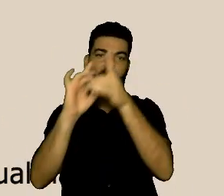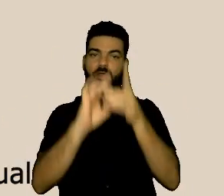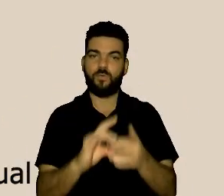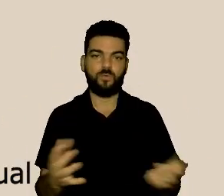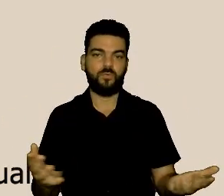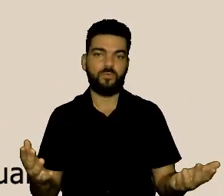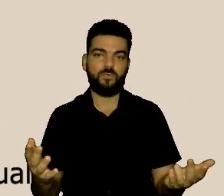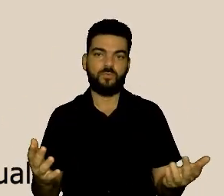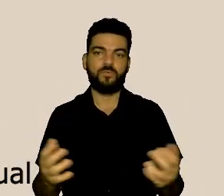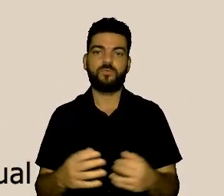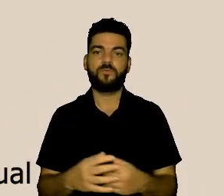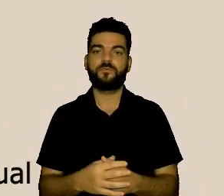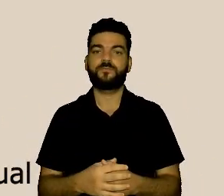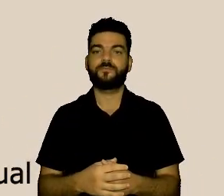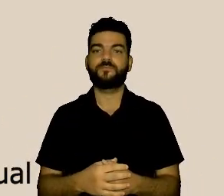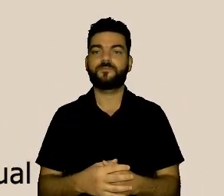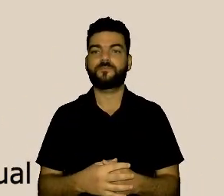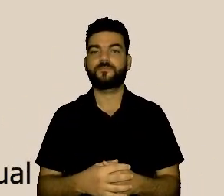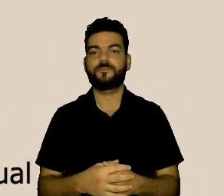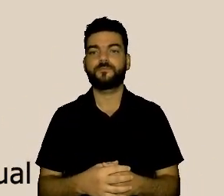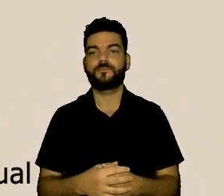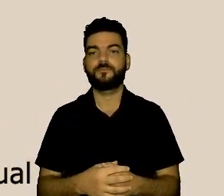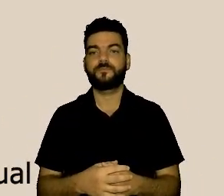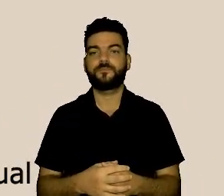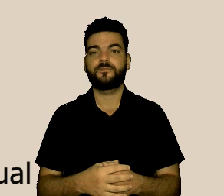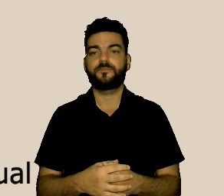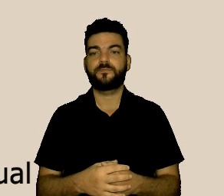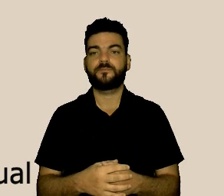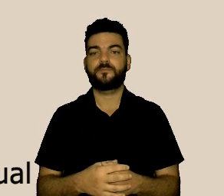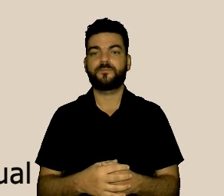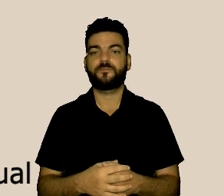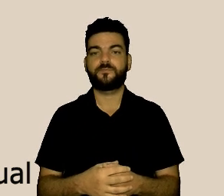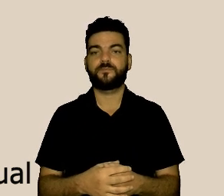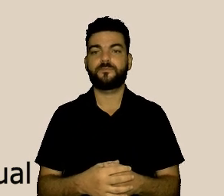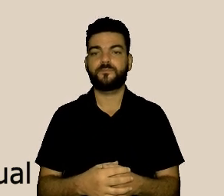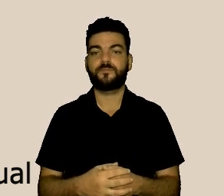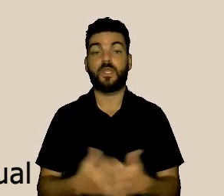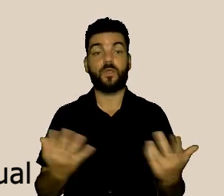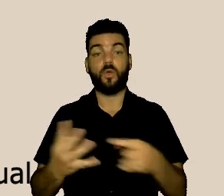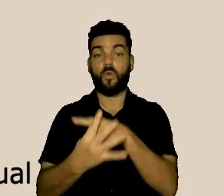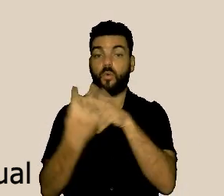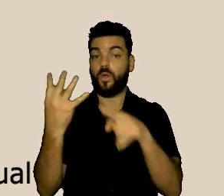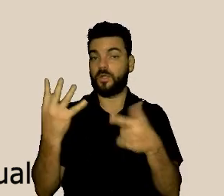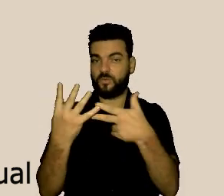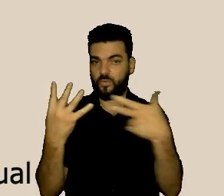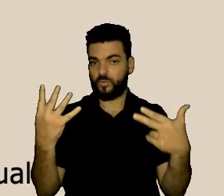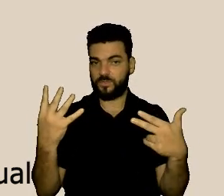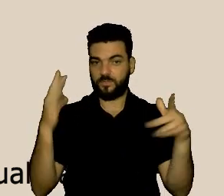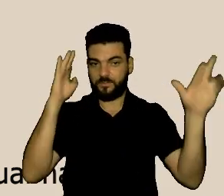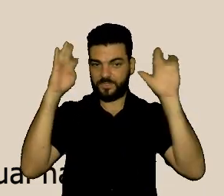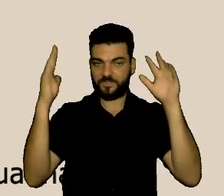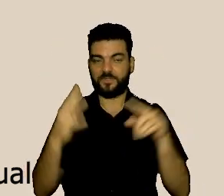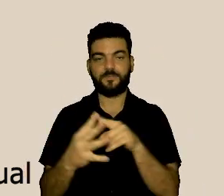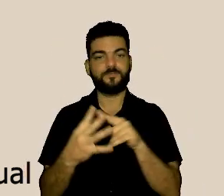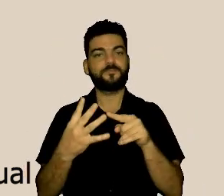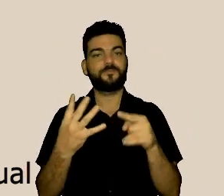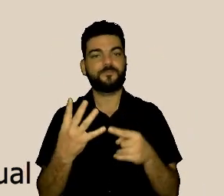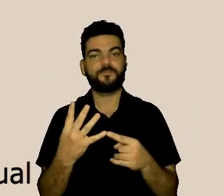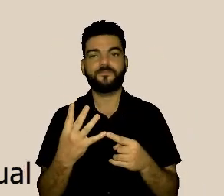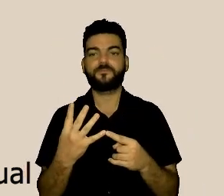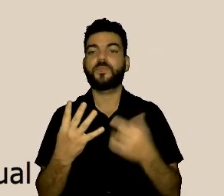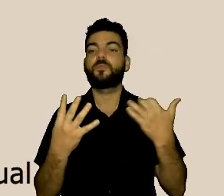E aqui quatro pontos que eu gostaria de rapidamente de dizer por que que o assédio interessa ao controle interno,